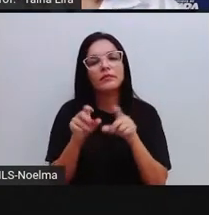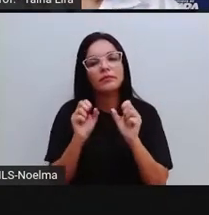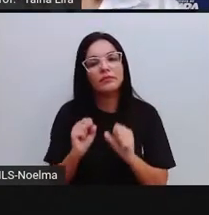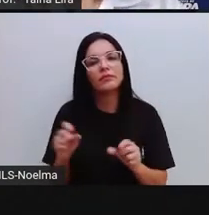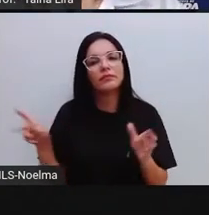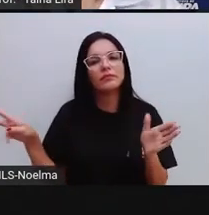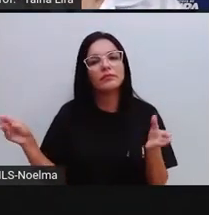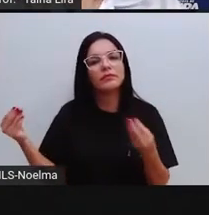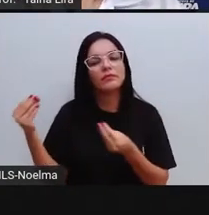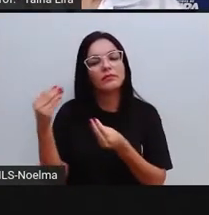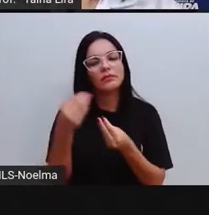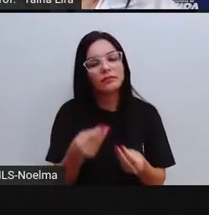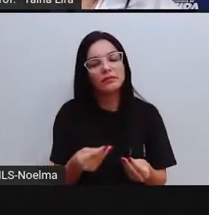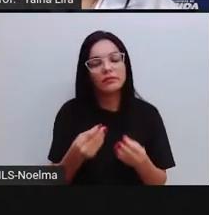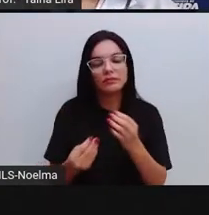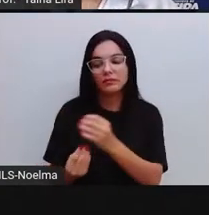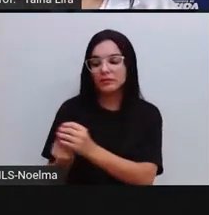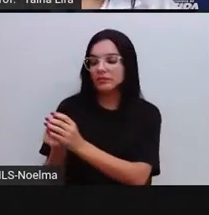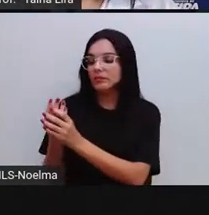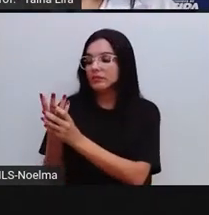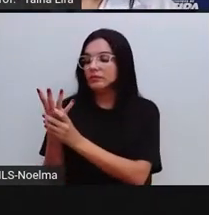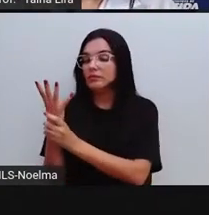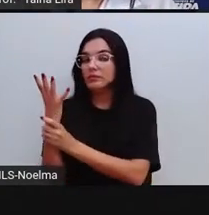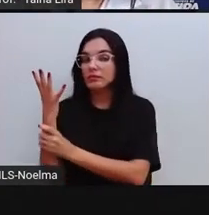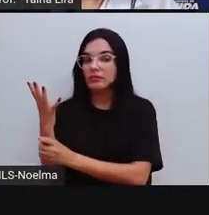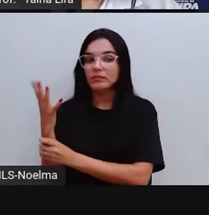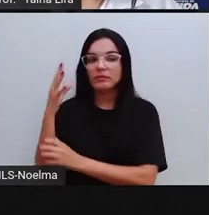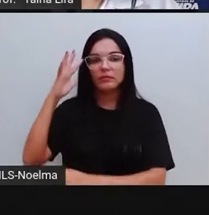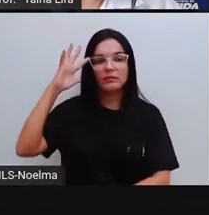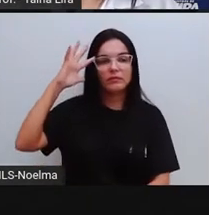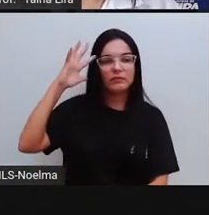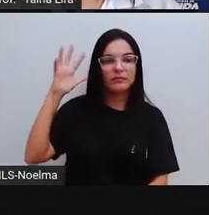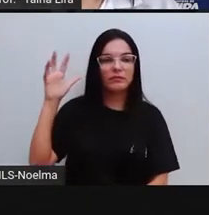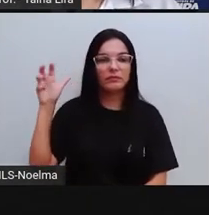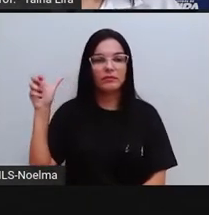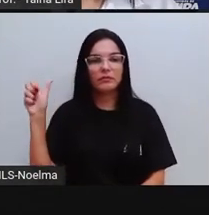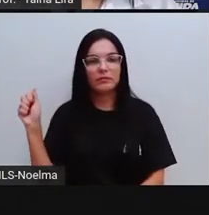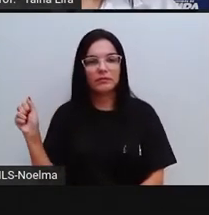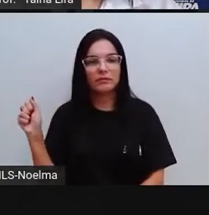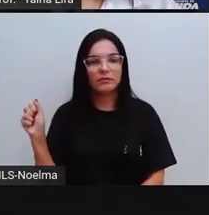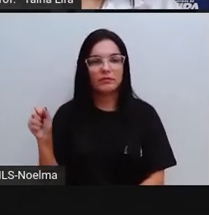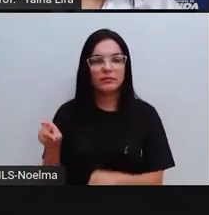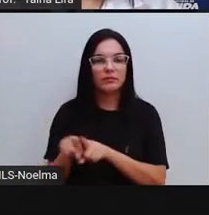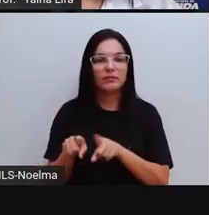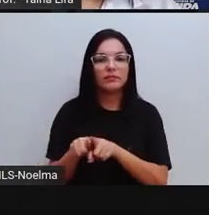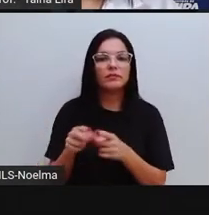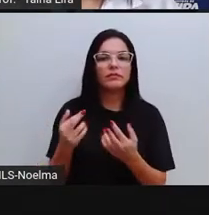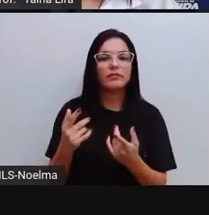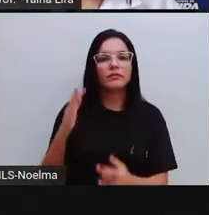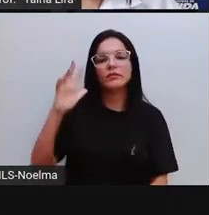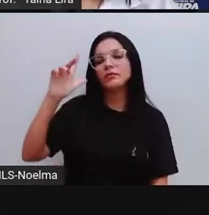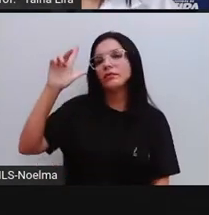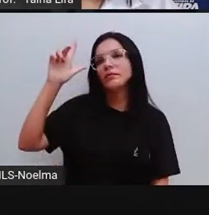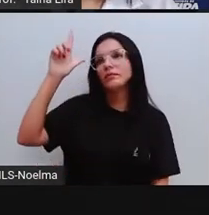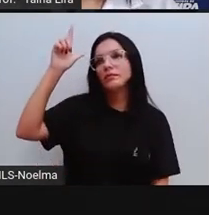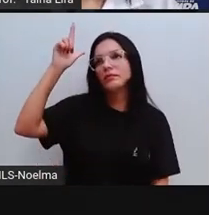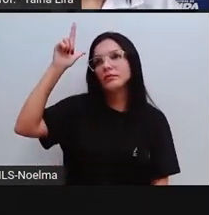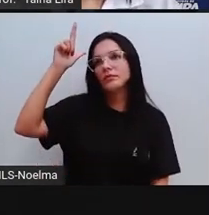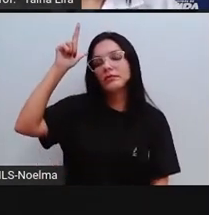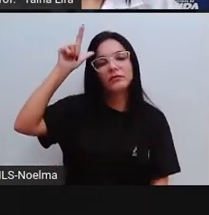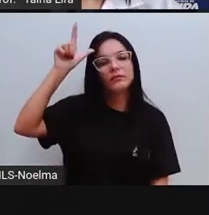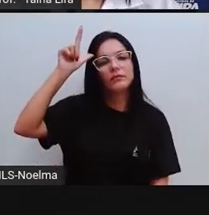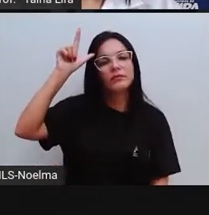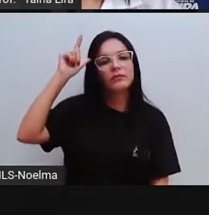aí as origens africanas, tá? Como na lenda da galinha da Angola, que a Pró mostrou,